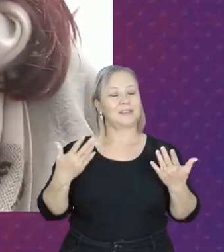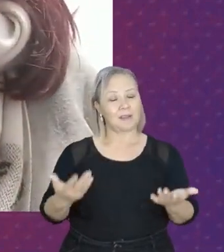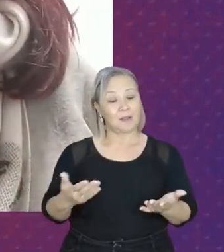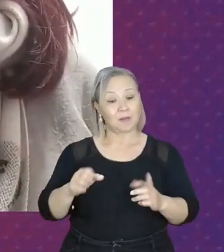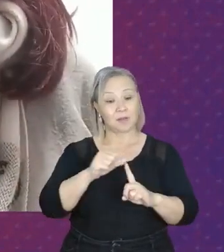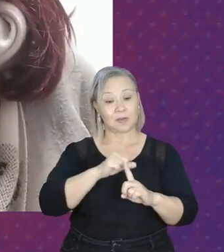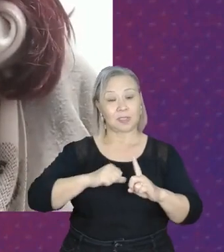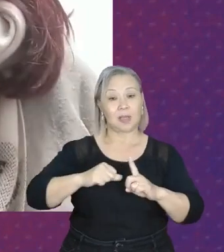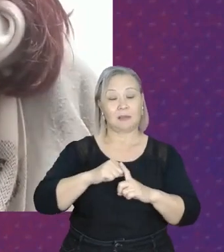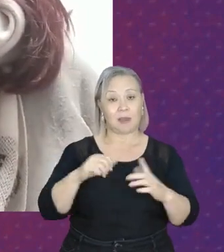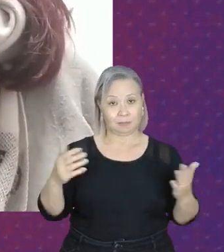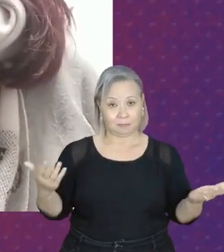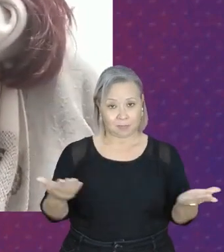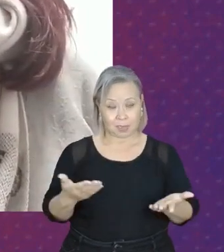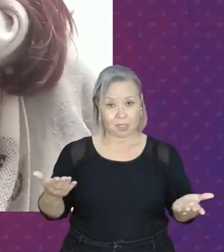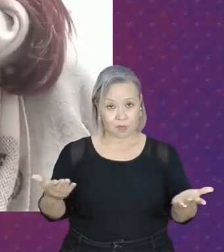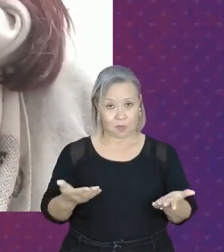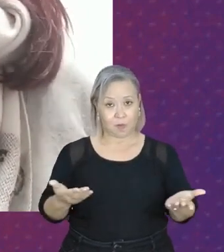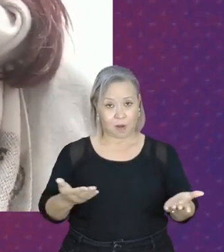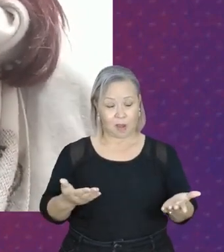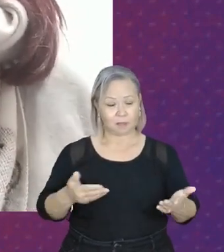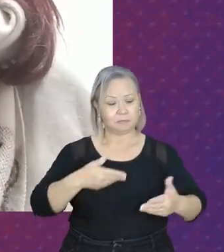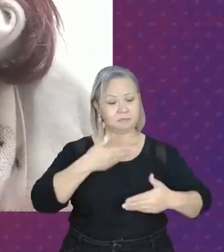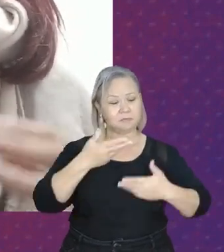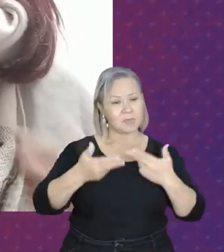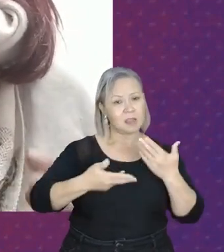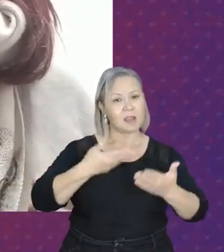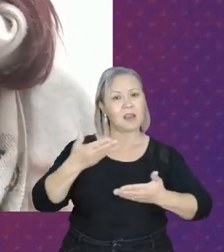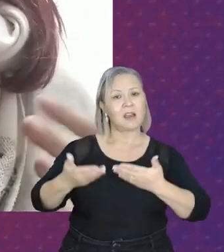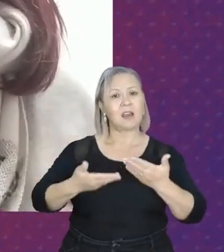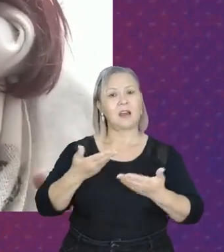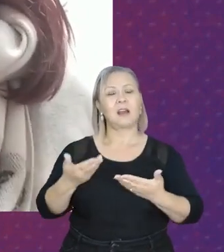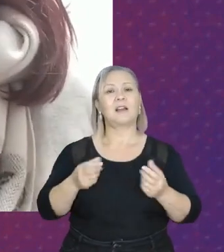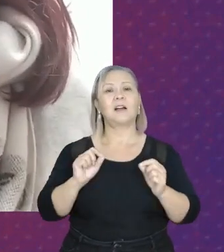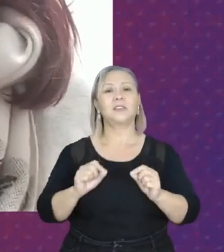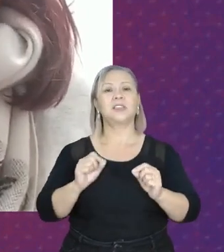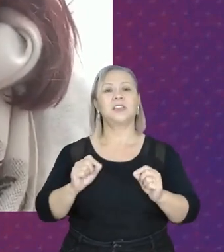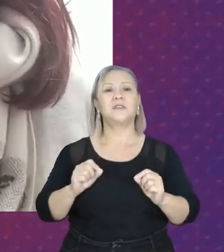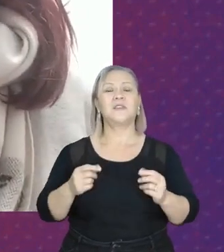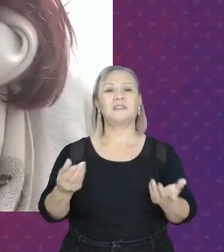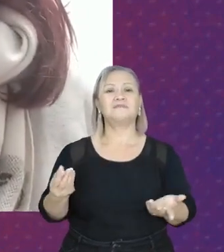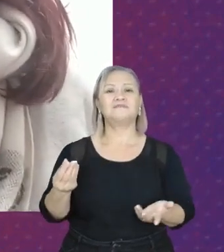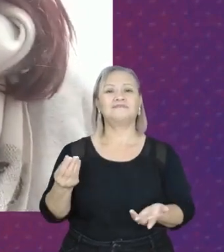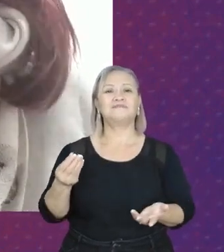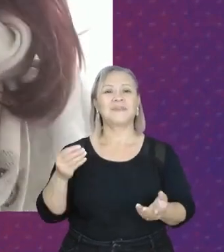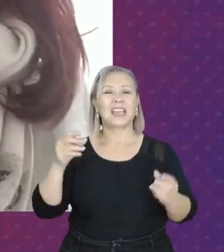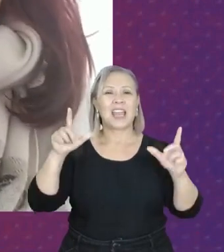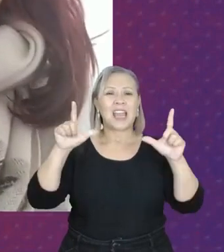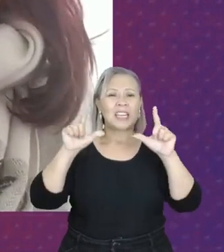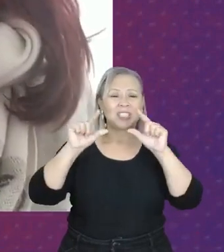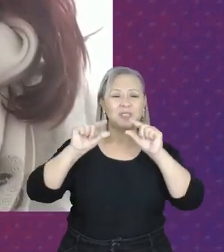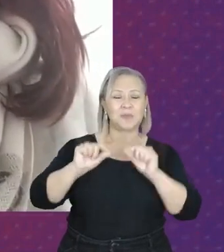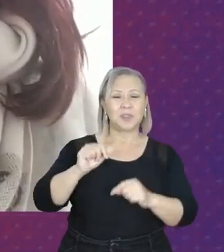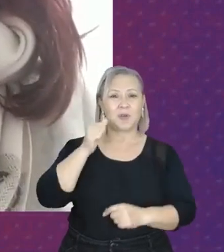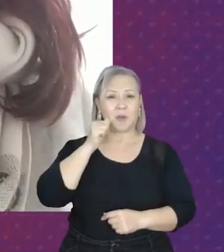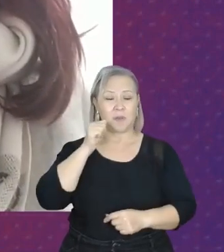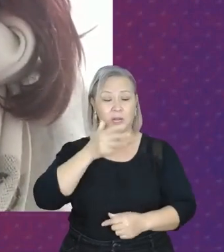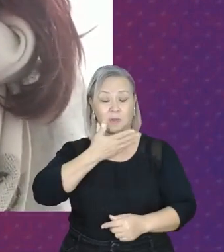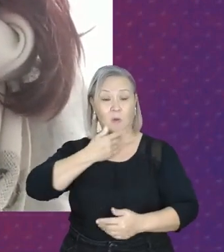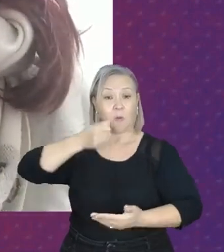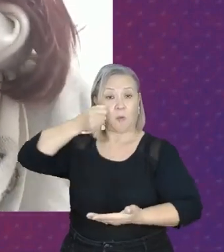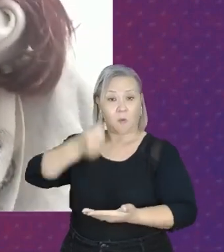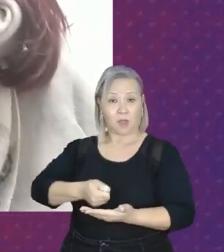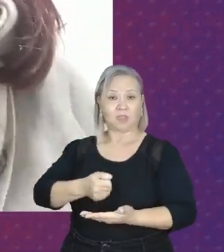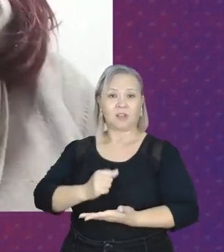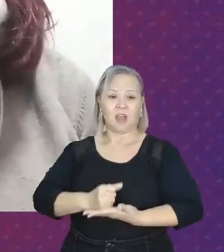atualmente está relativamente apontada à desvalorização da mulher. O machismo contribui pra isso,